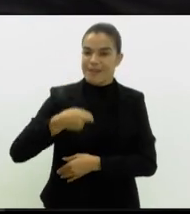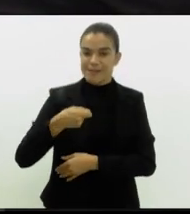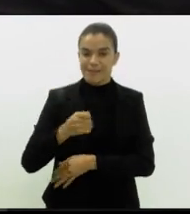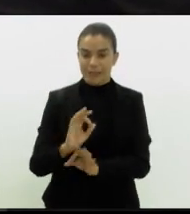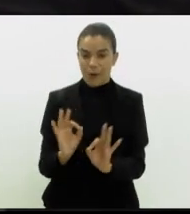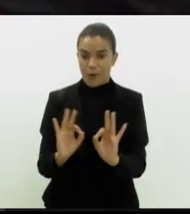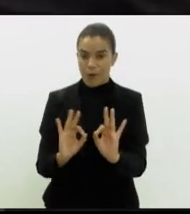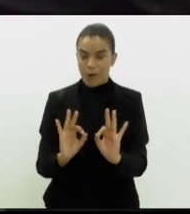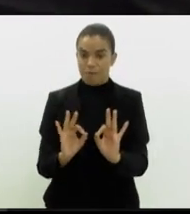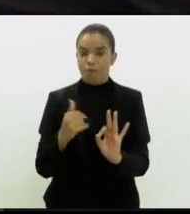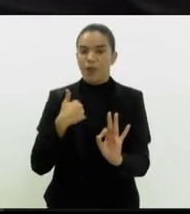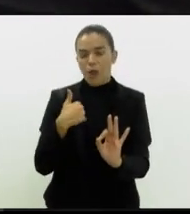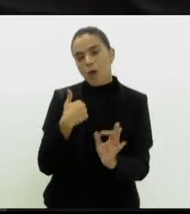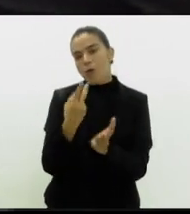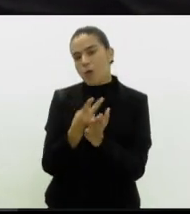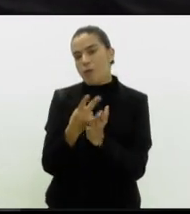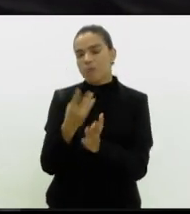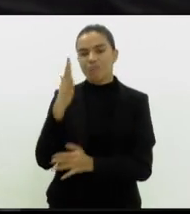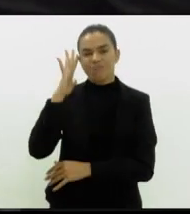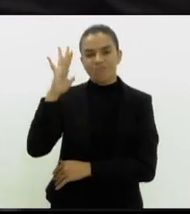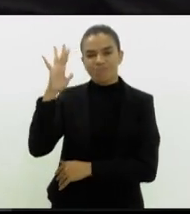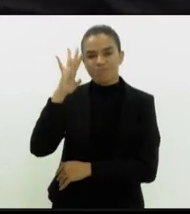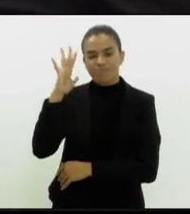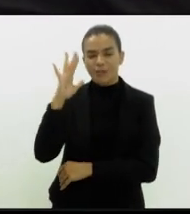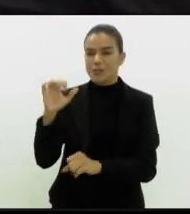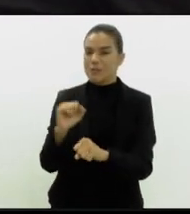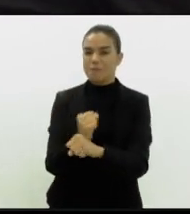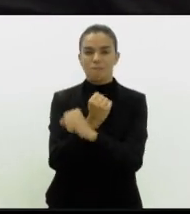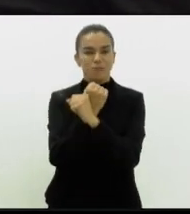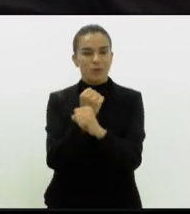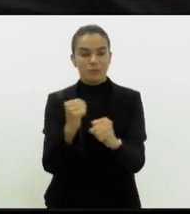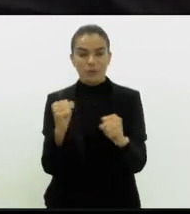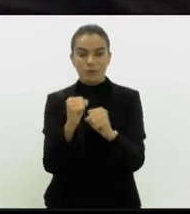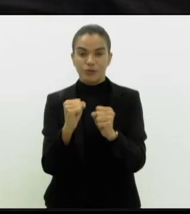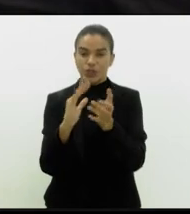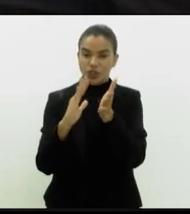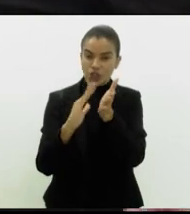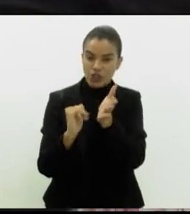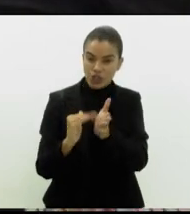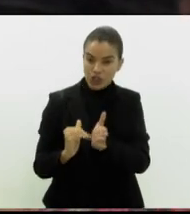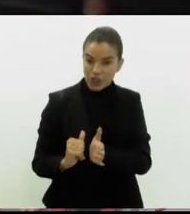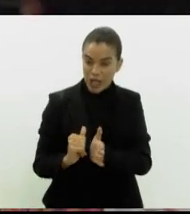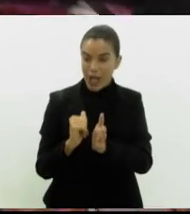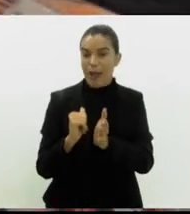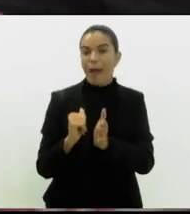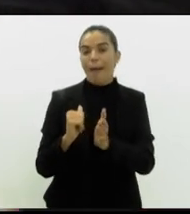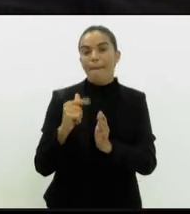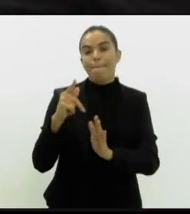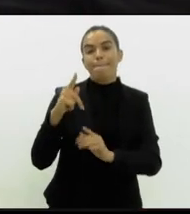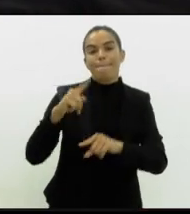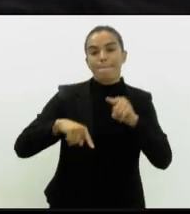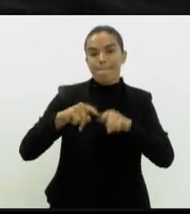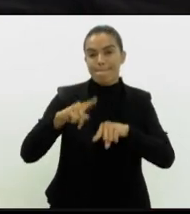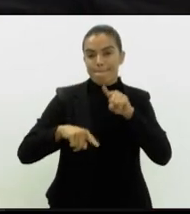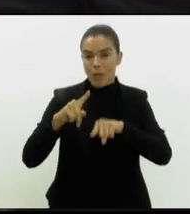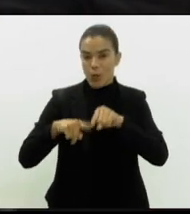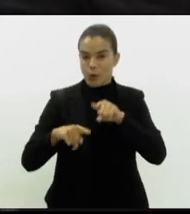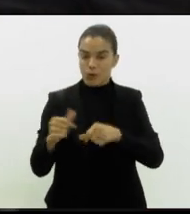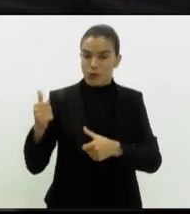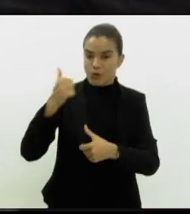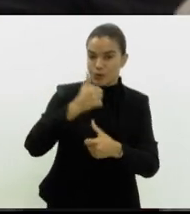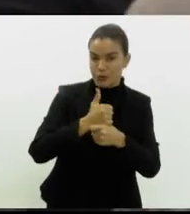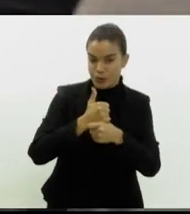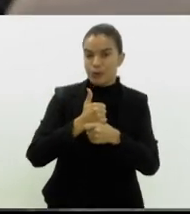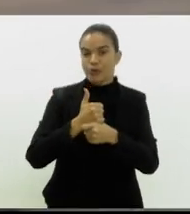Eu continuo achando que é impossível você tirar um produto da substituição tributária para a indústria